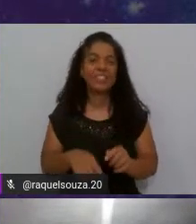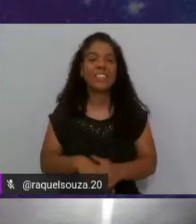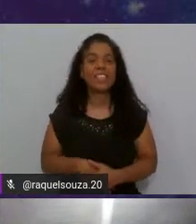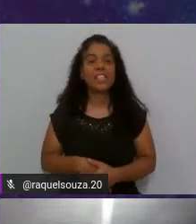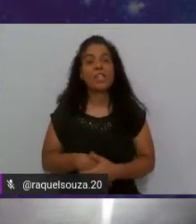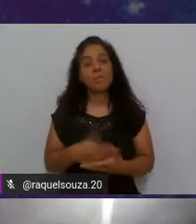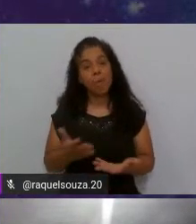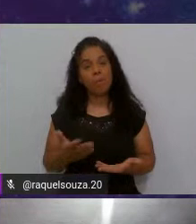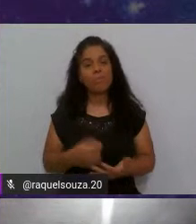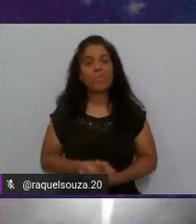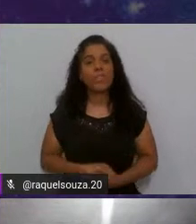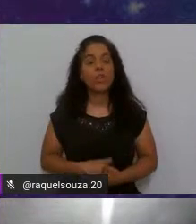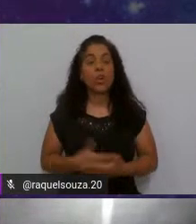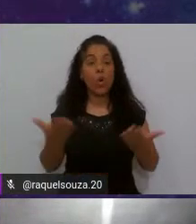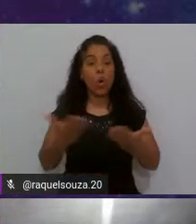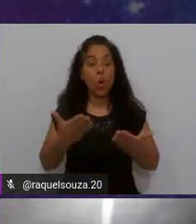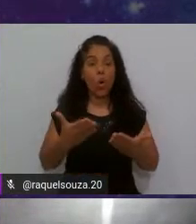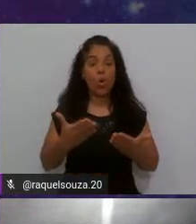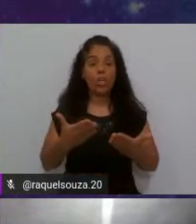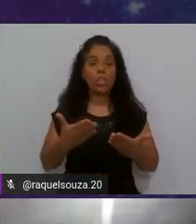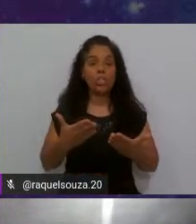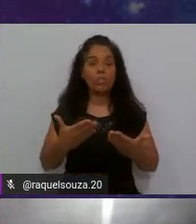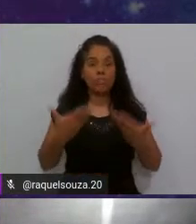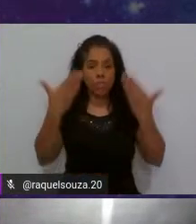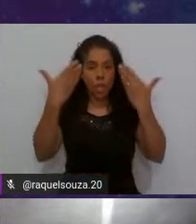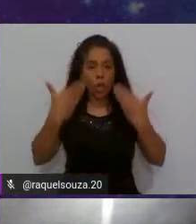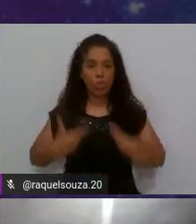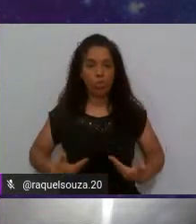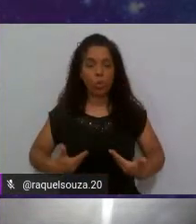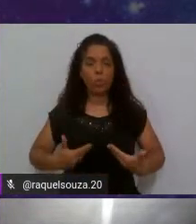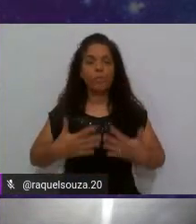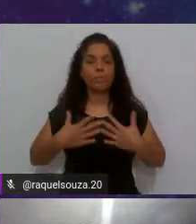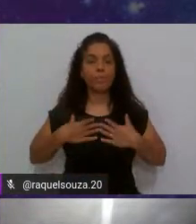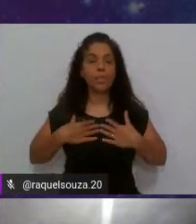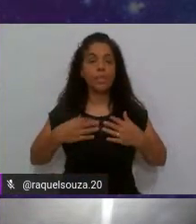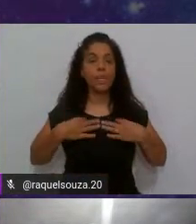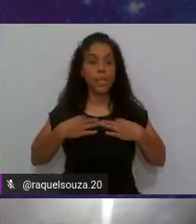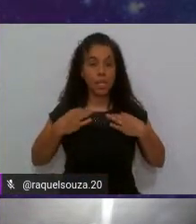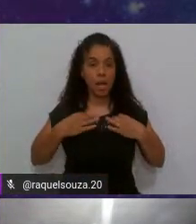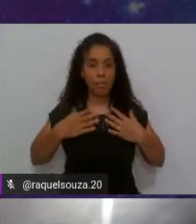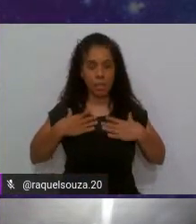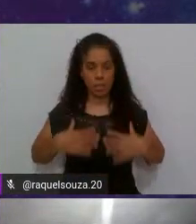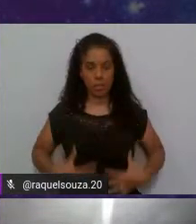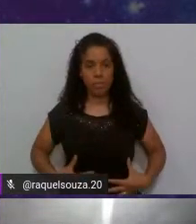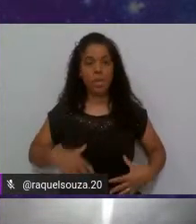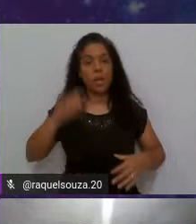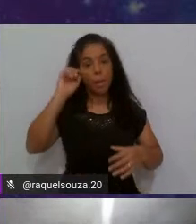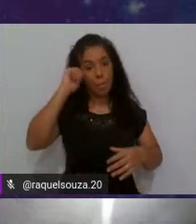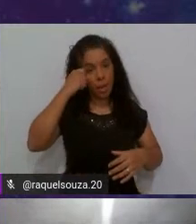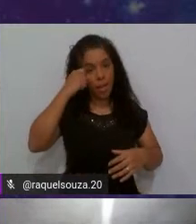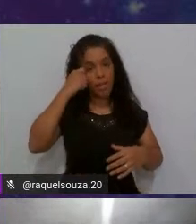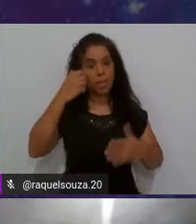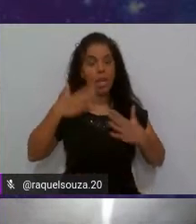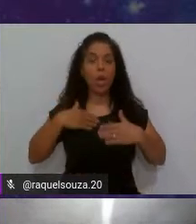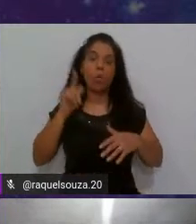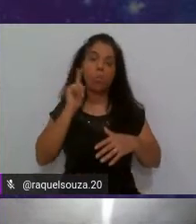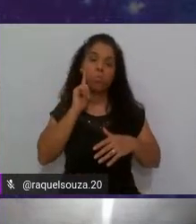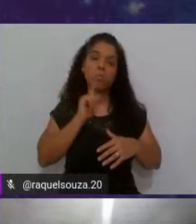hoje eu estou de camisa preta eu sou moreno